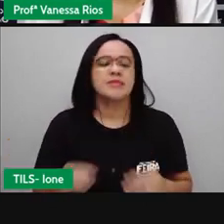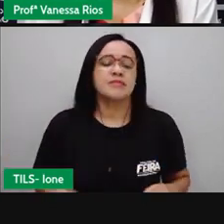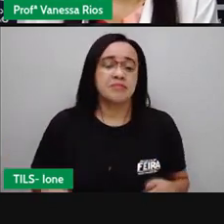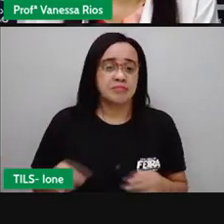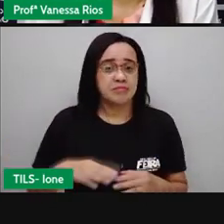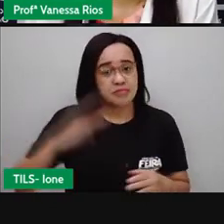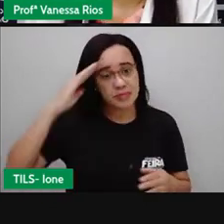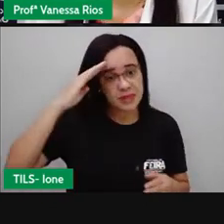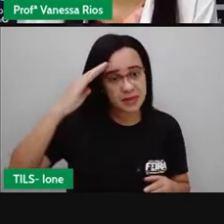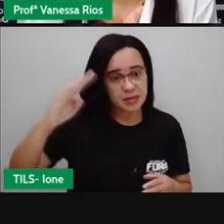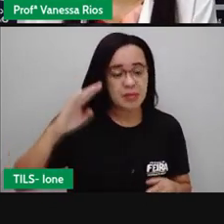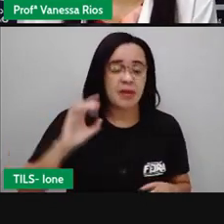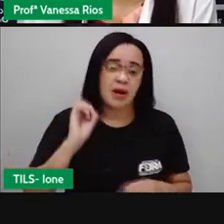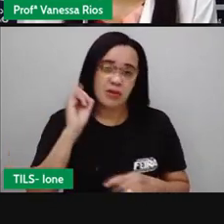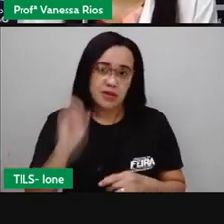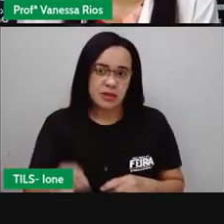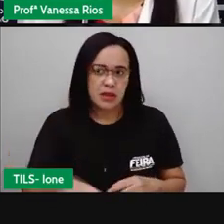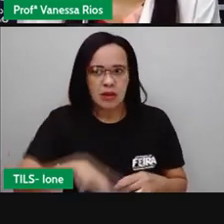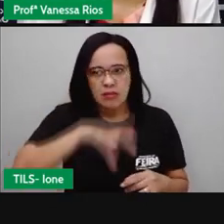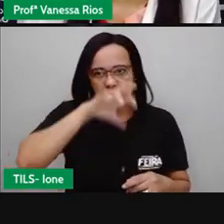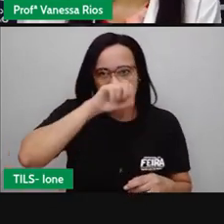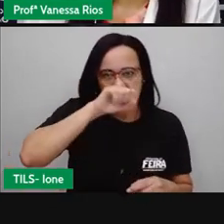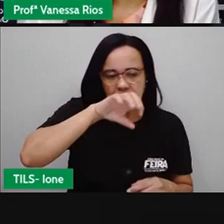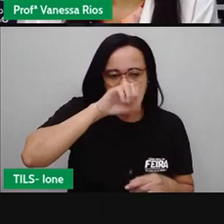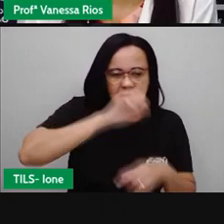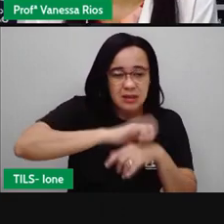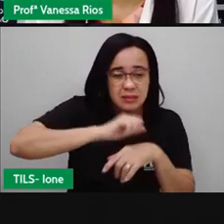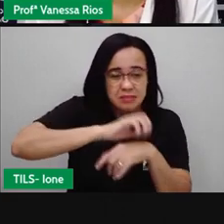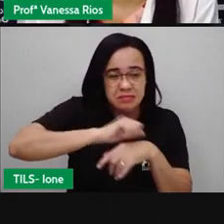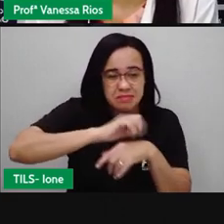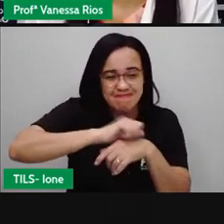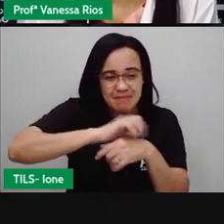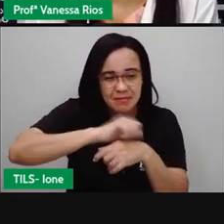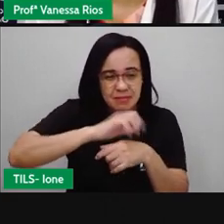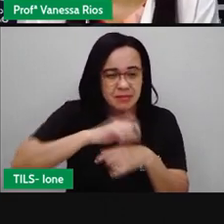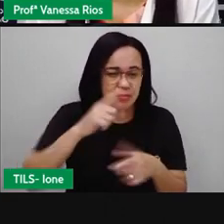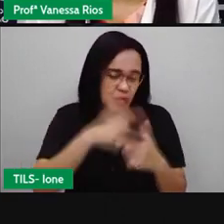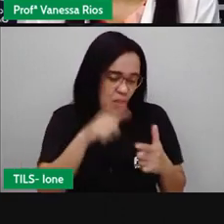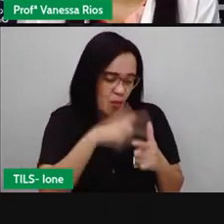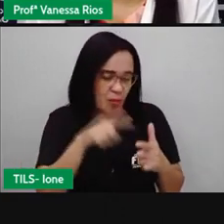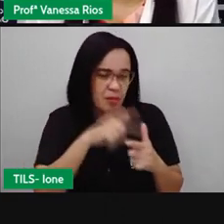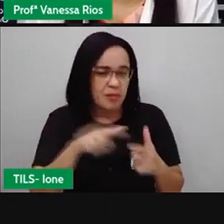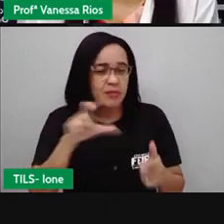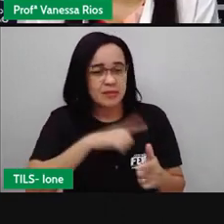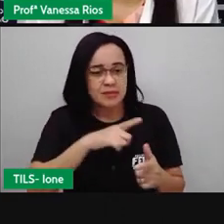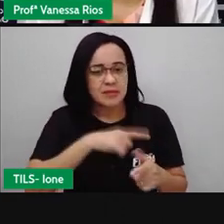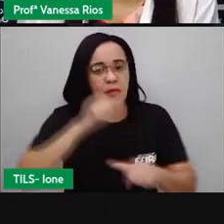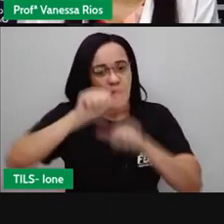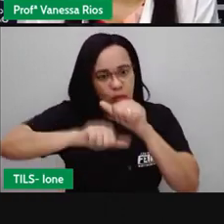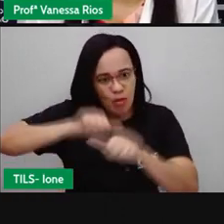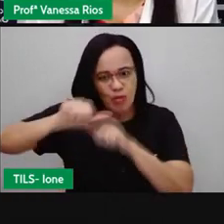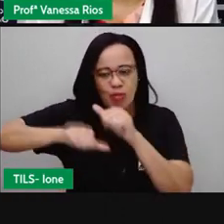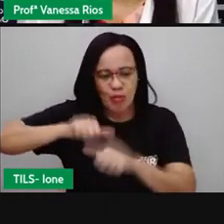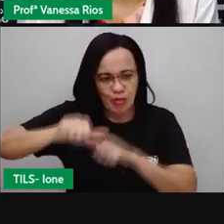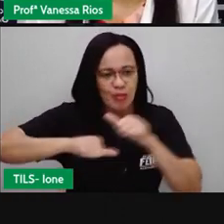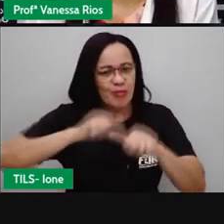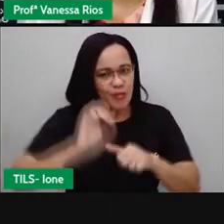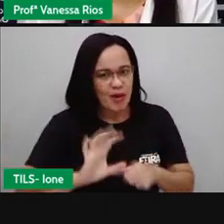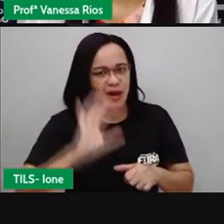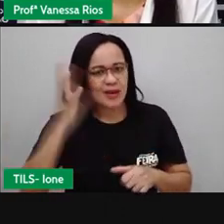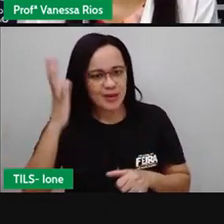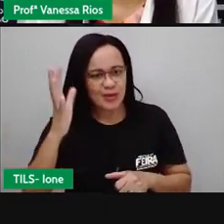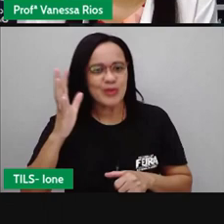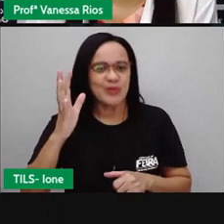tem algum problema alérgico, né? Quando o tempo muda, assim, fica friozinho. comum acontecer aí os